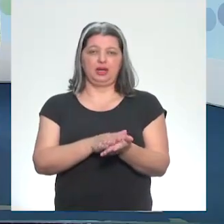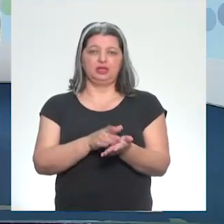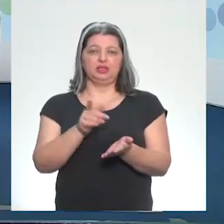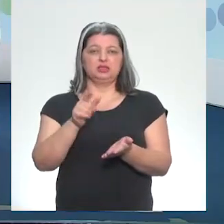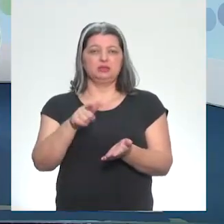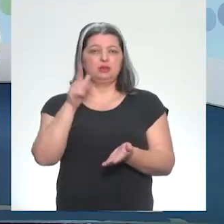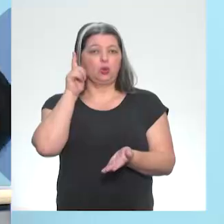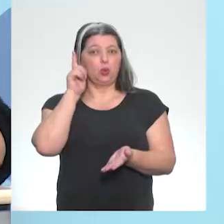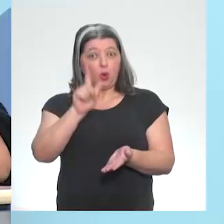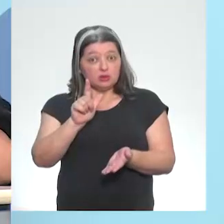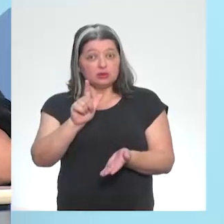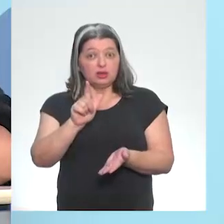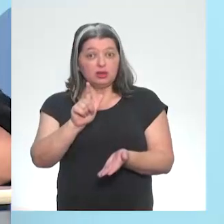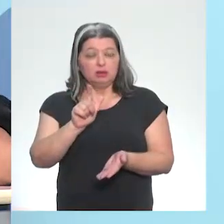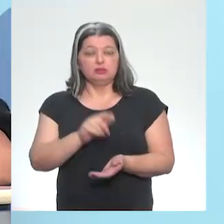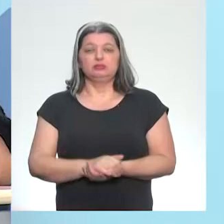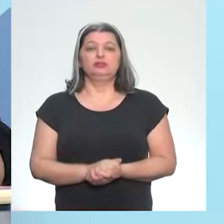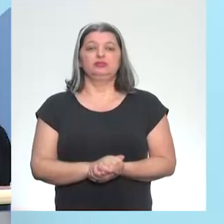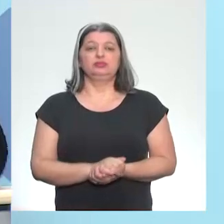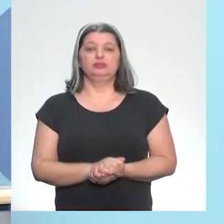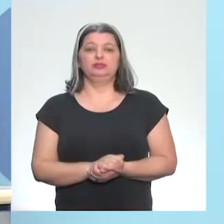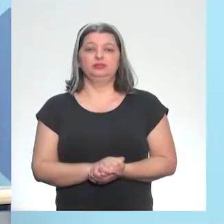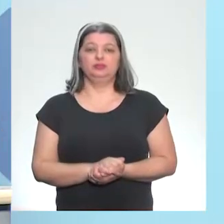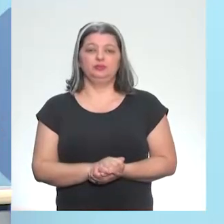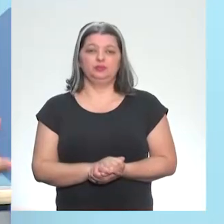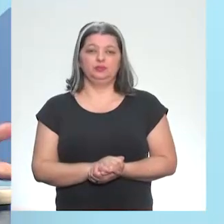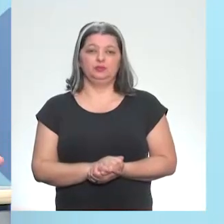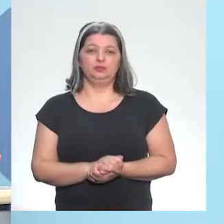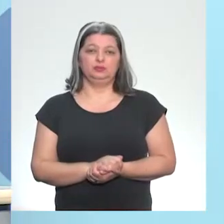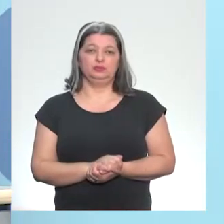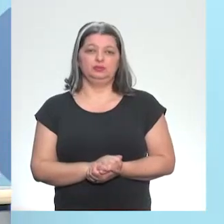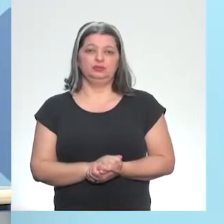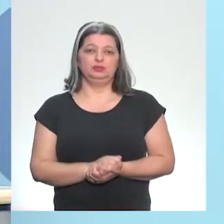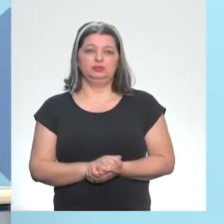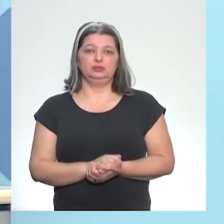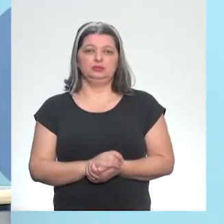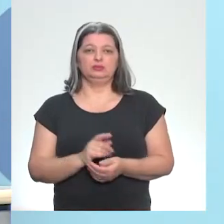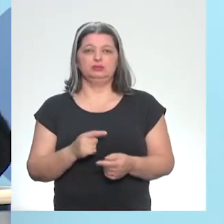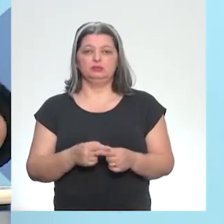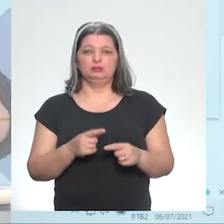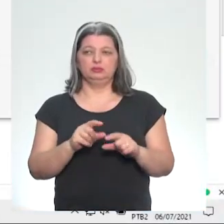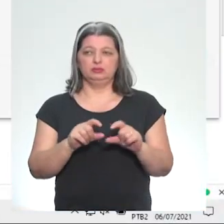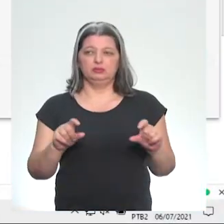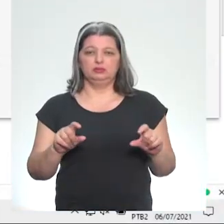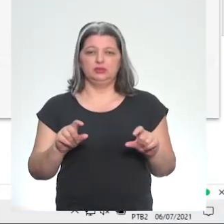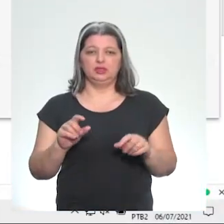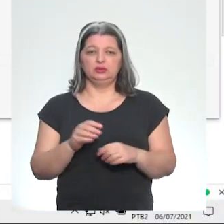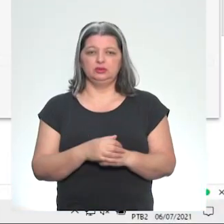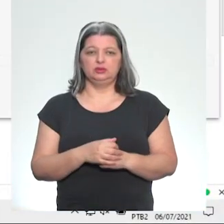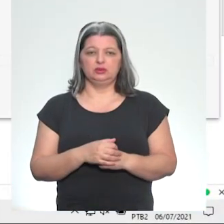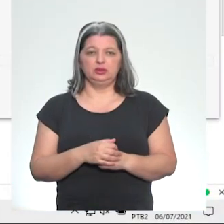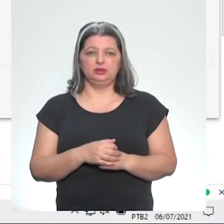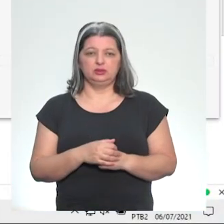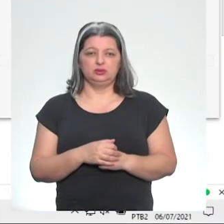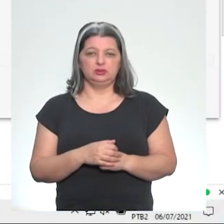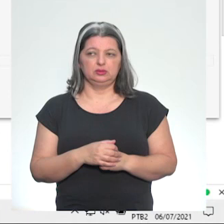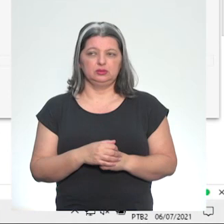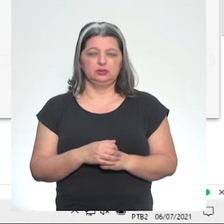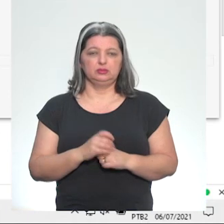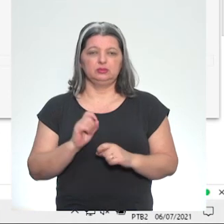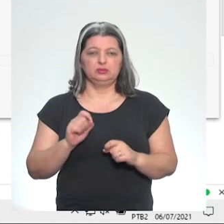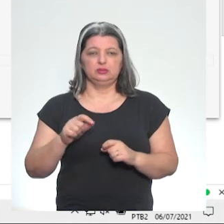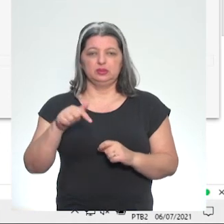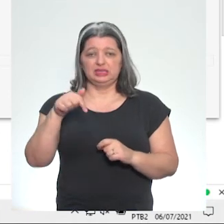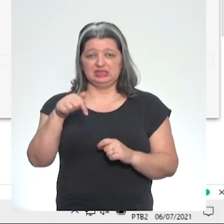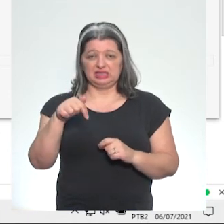conquistou. Você conquistou, seu lugar é o sol. E aí tem o else. Então, se no caso não for 7, igual,